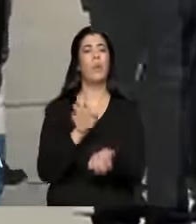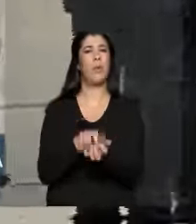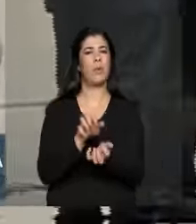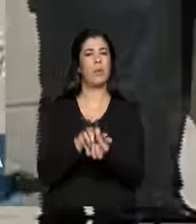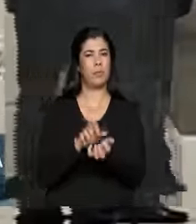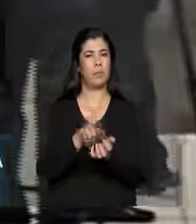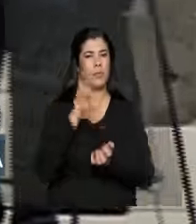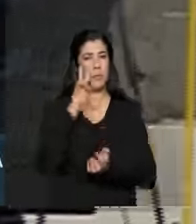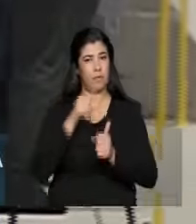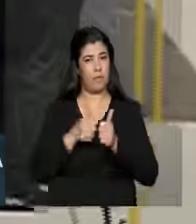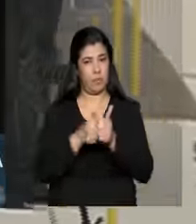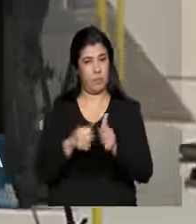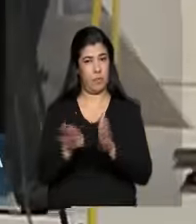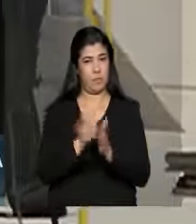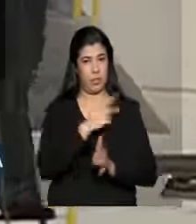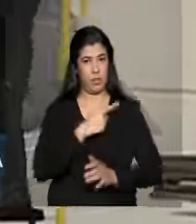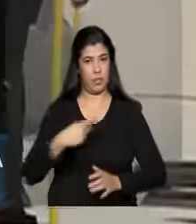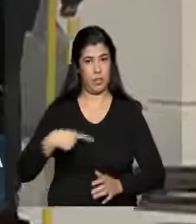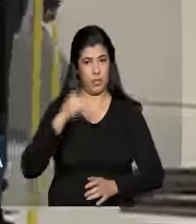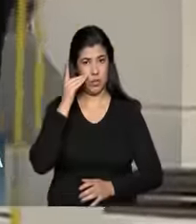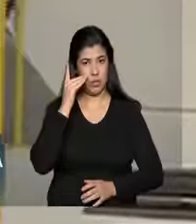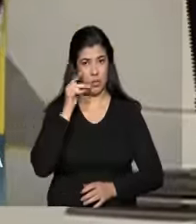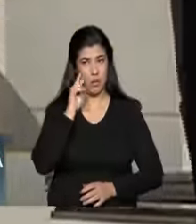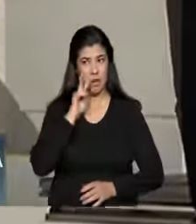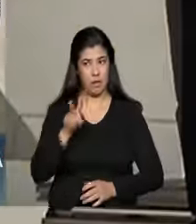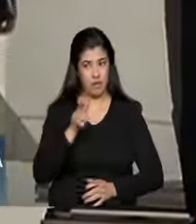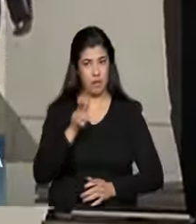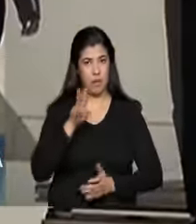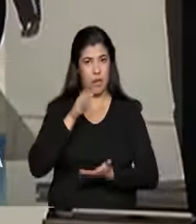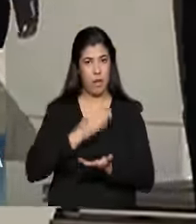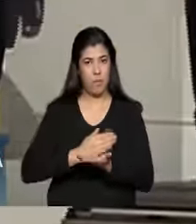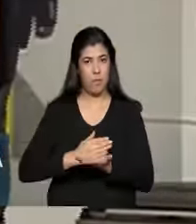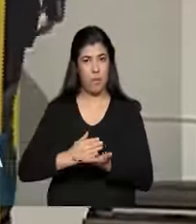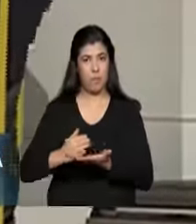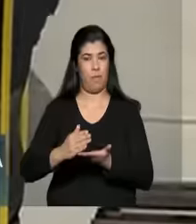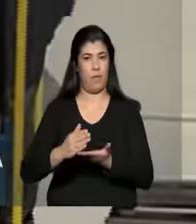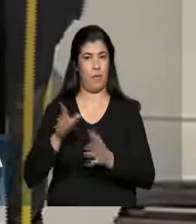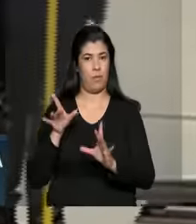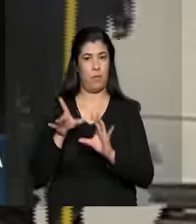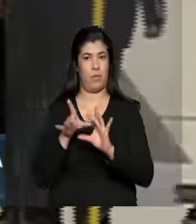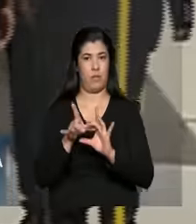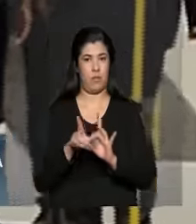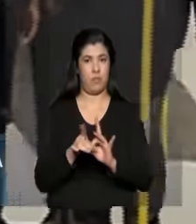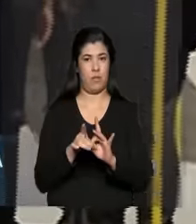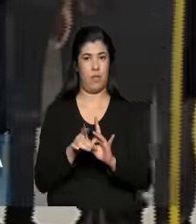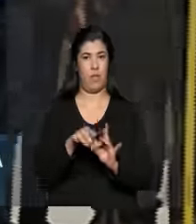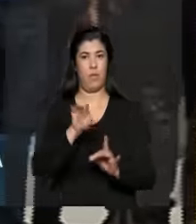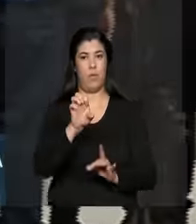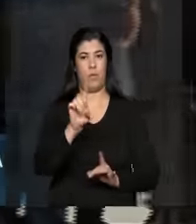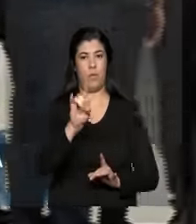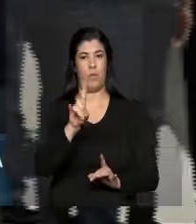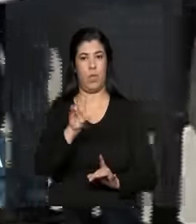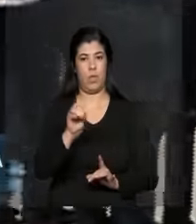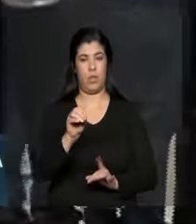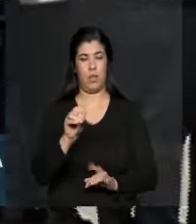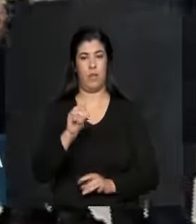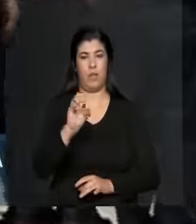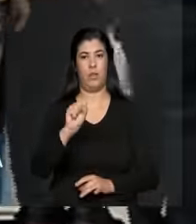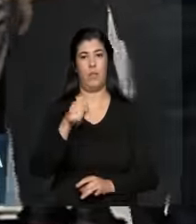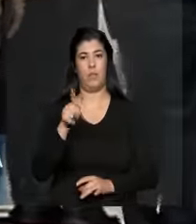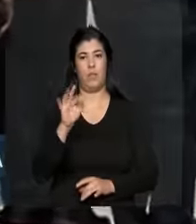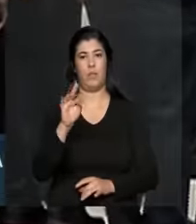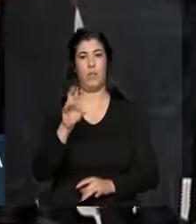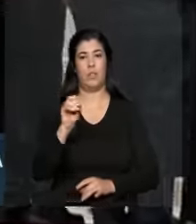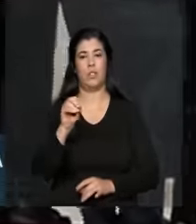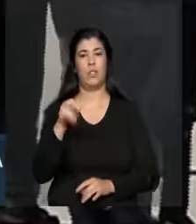de bombeamento do eixo norte do projeto de integração do Rio São Francisco. Essa estação vai ser entregue hoje